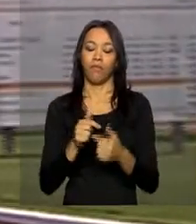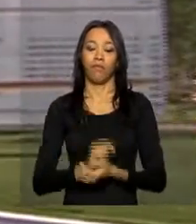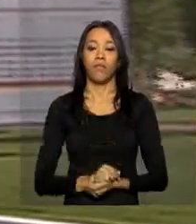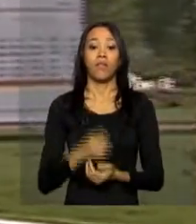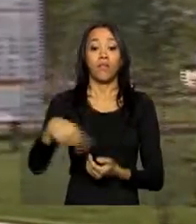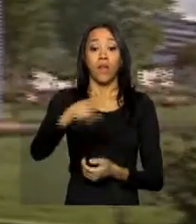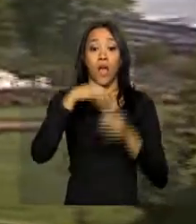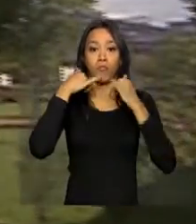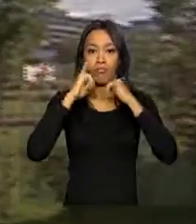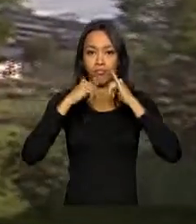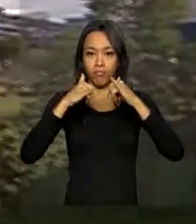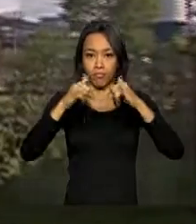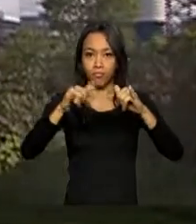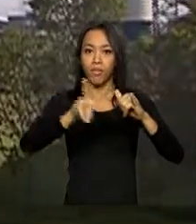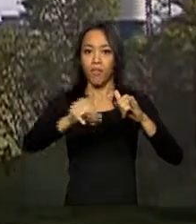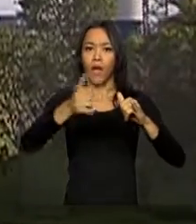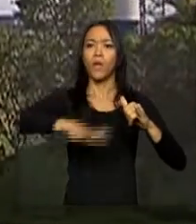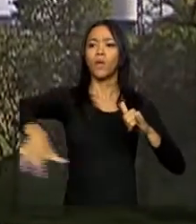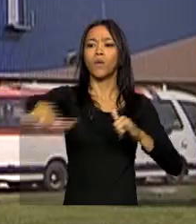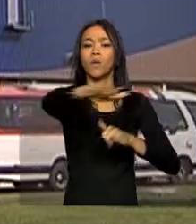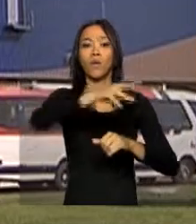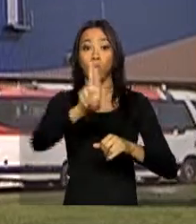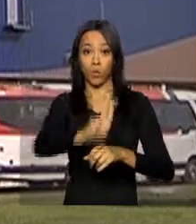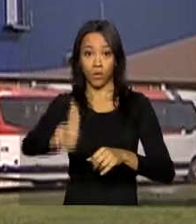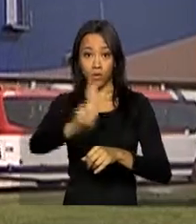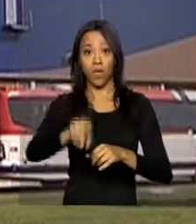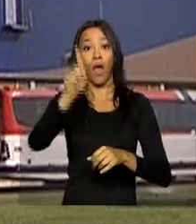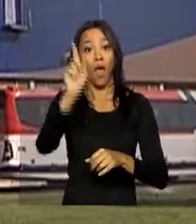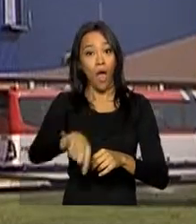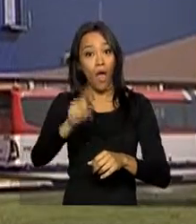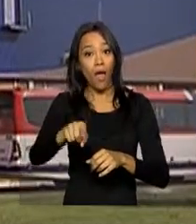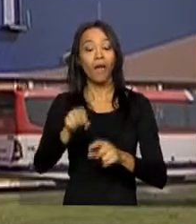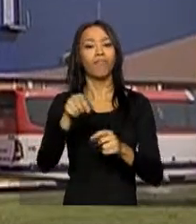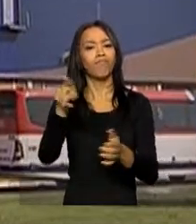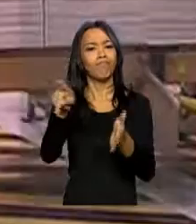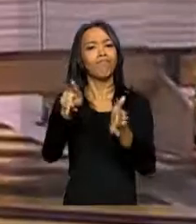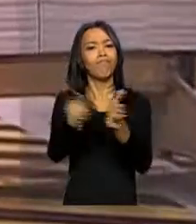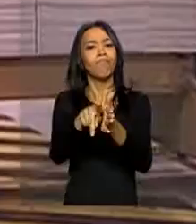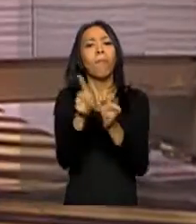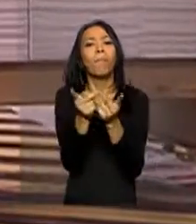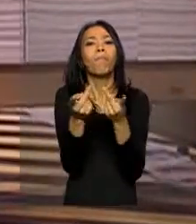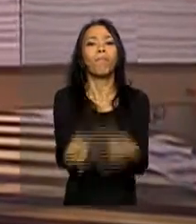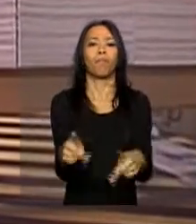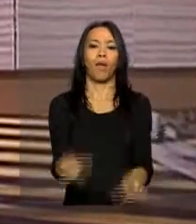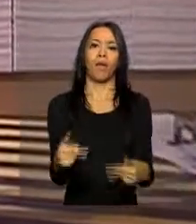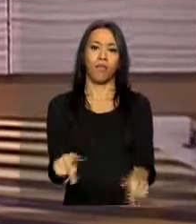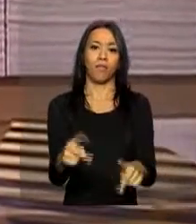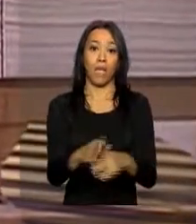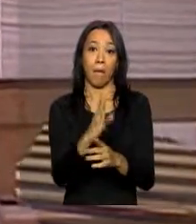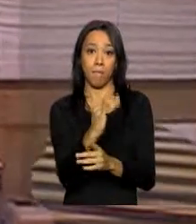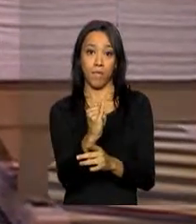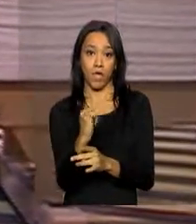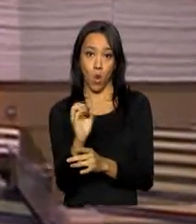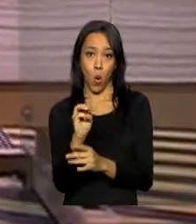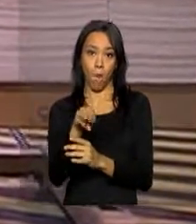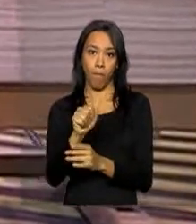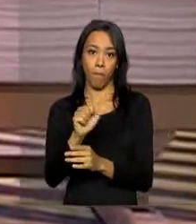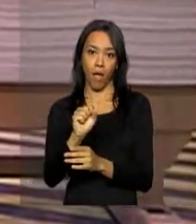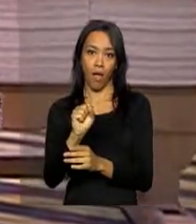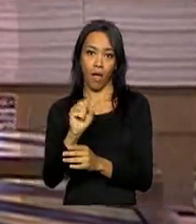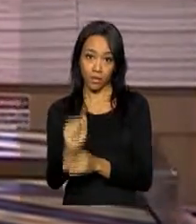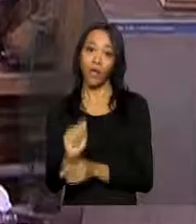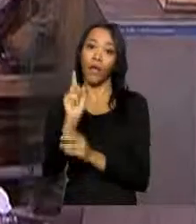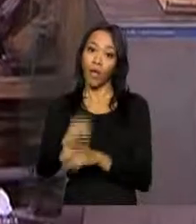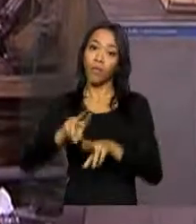necessária para a produção no novo parque industrial vai ser gerada na própria fábrica a partir da biomassa que resulta do processo